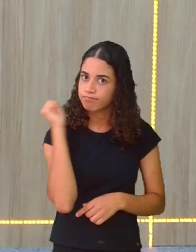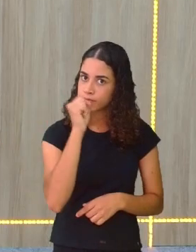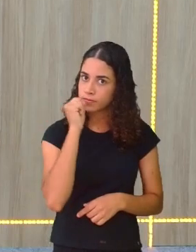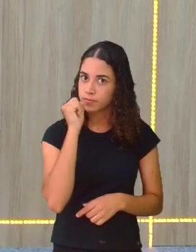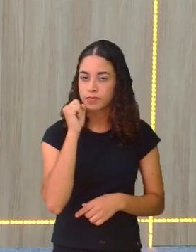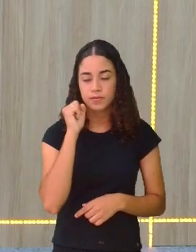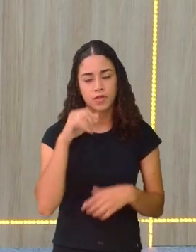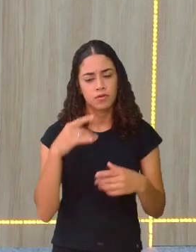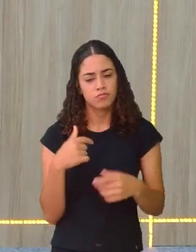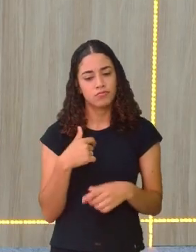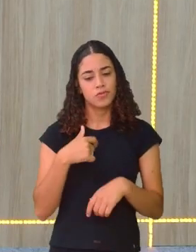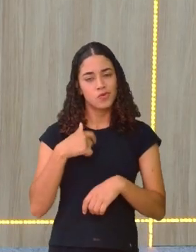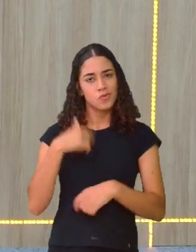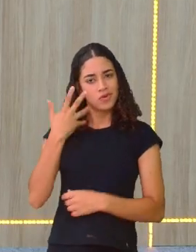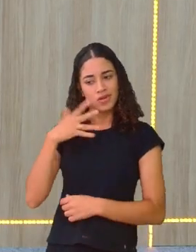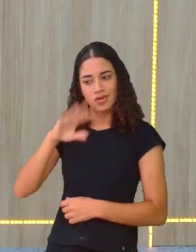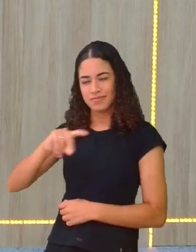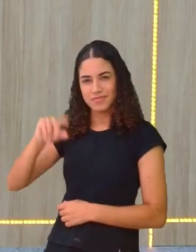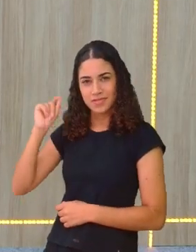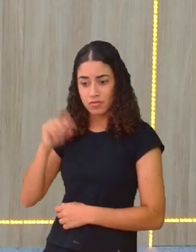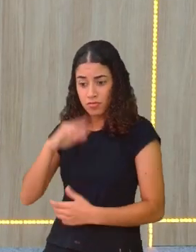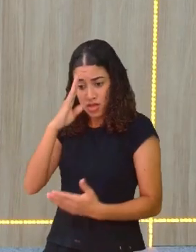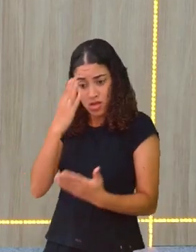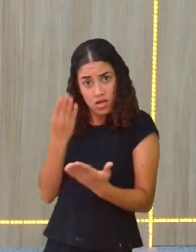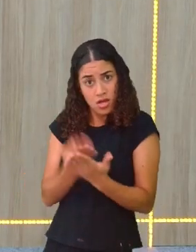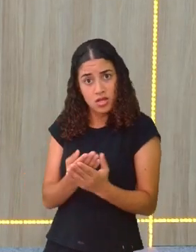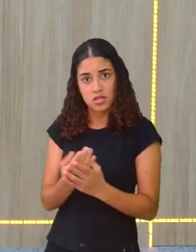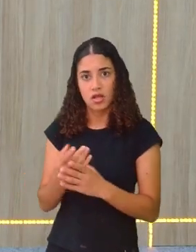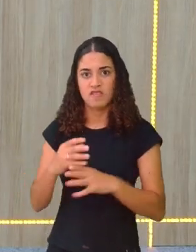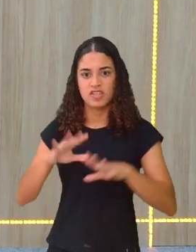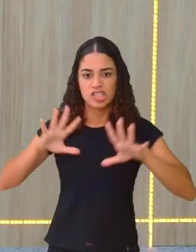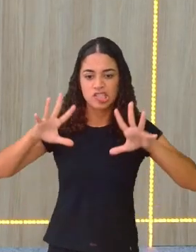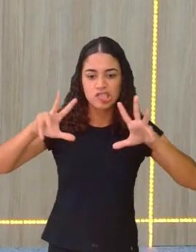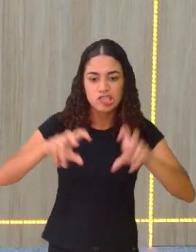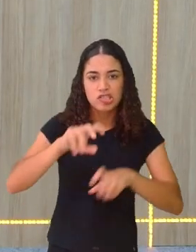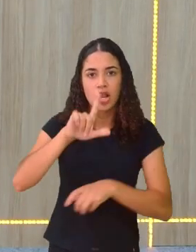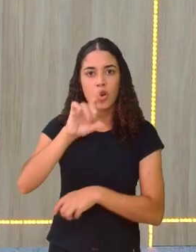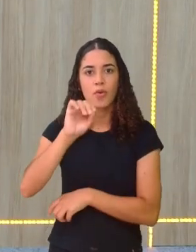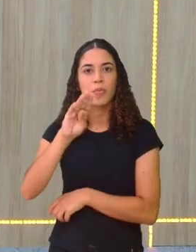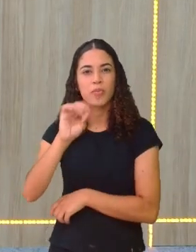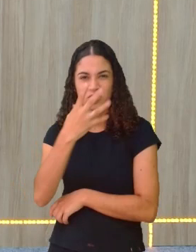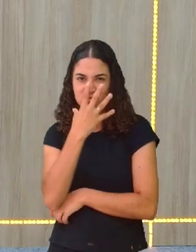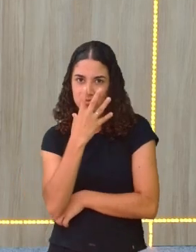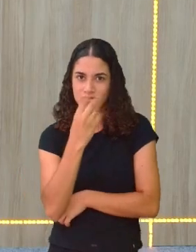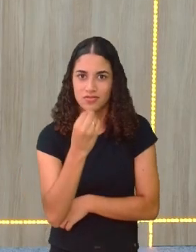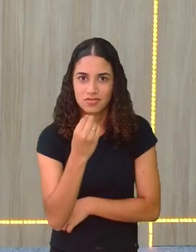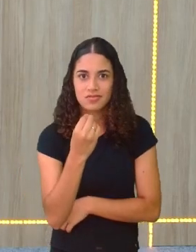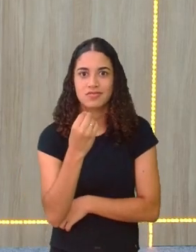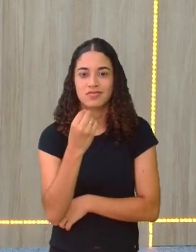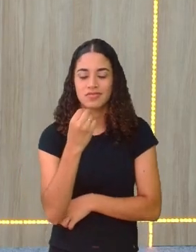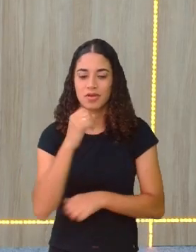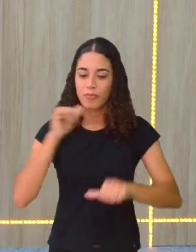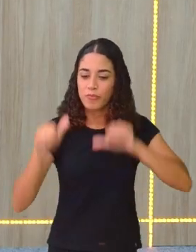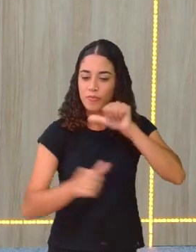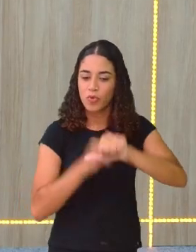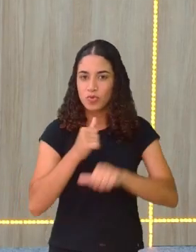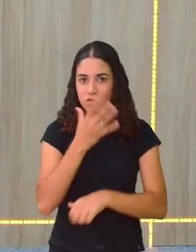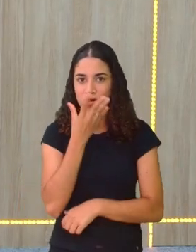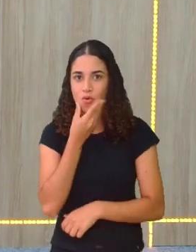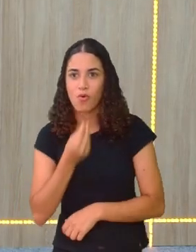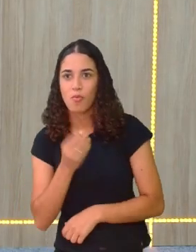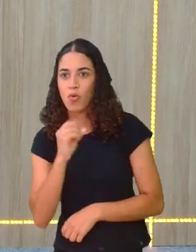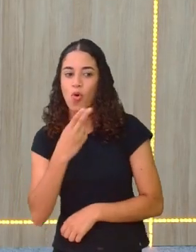Quando eu era criança, eu acreditava mesmo em lobisomem. Não era só aquela coisa que está nos livros, não. Eu acreditava que